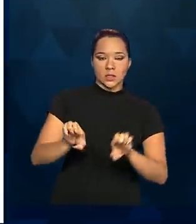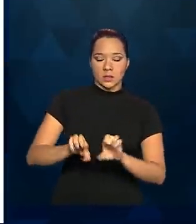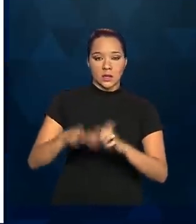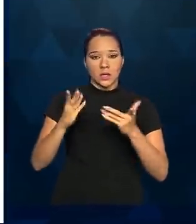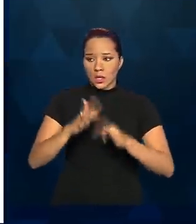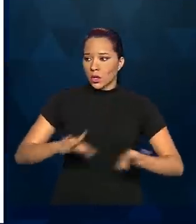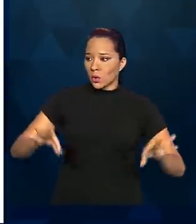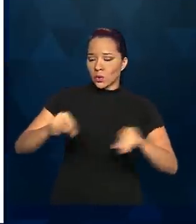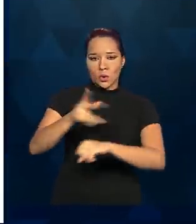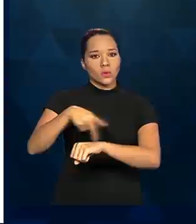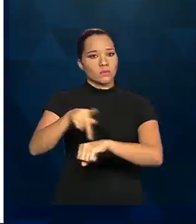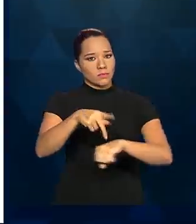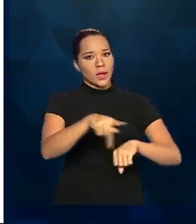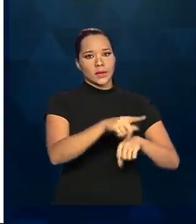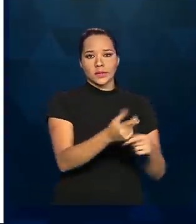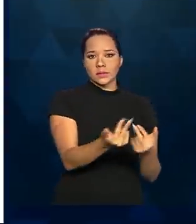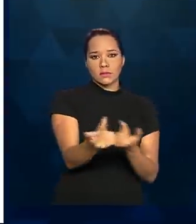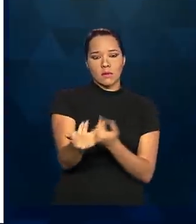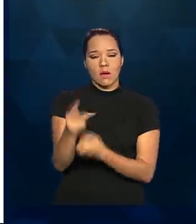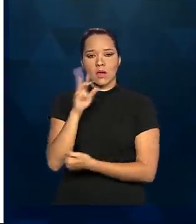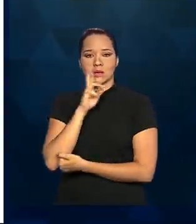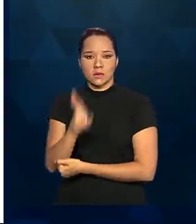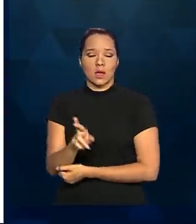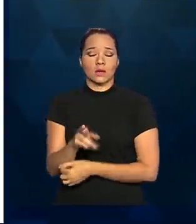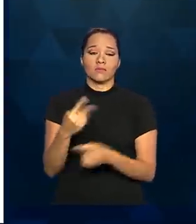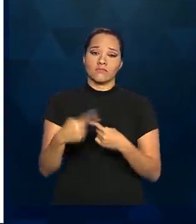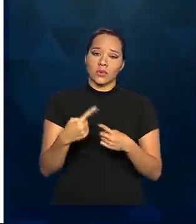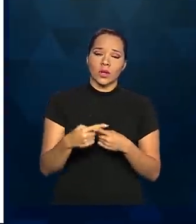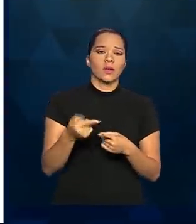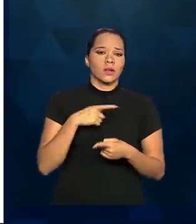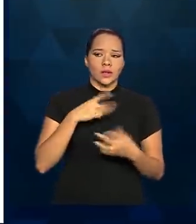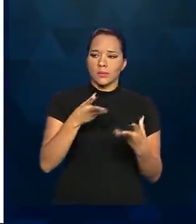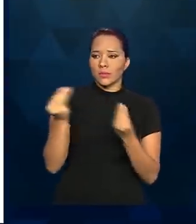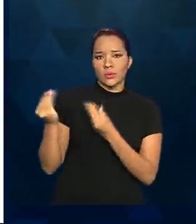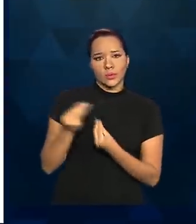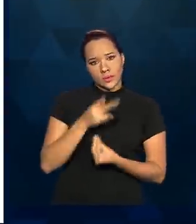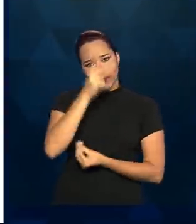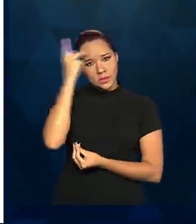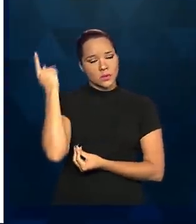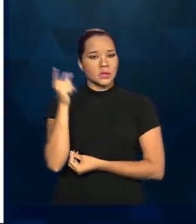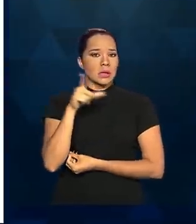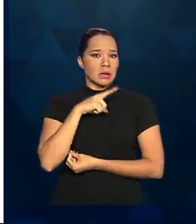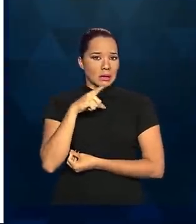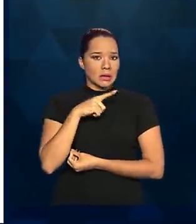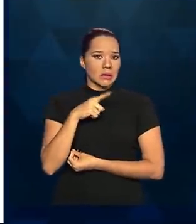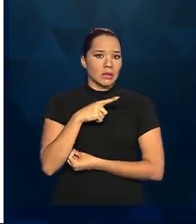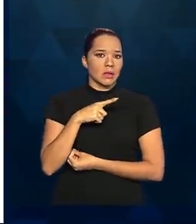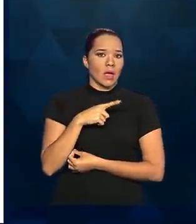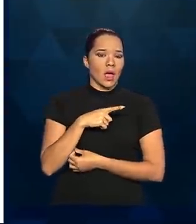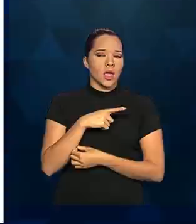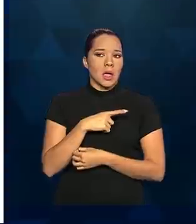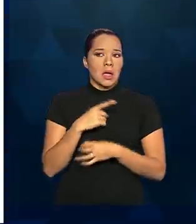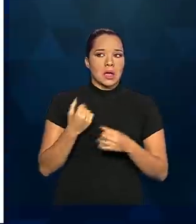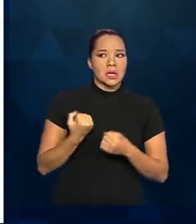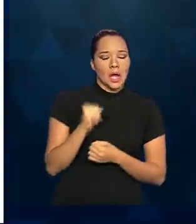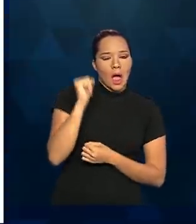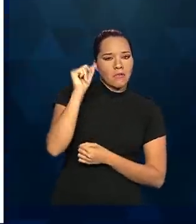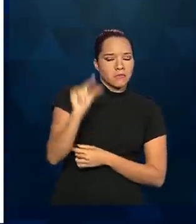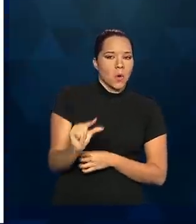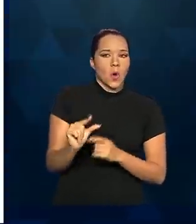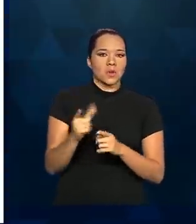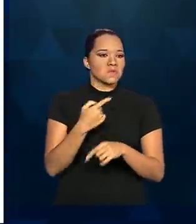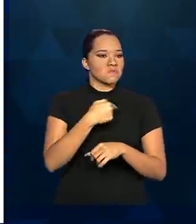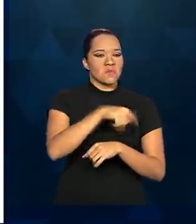todos os países se encontram o mesmo resultado. Porque, obviamente, tem muitas pessoas que têm um quadro menos grave, que não